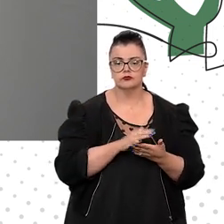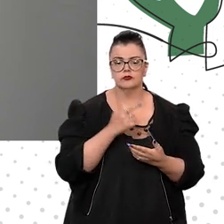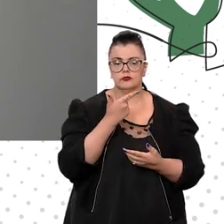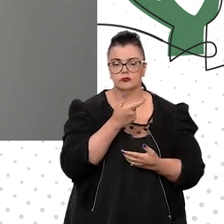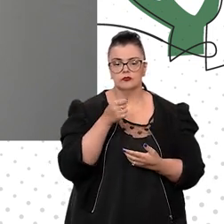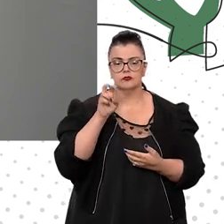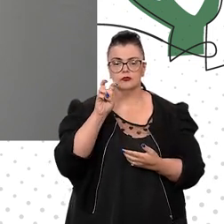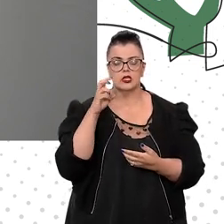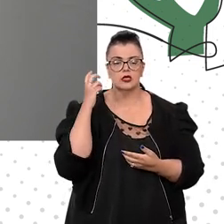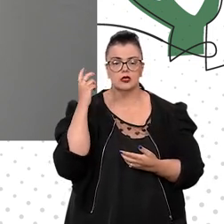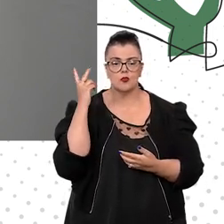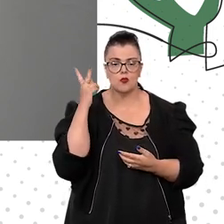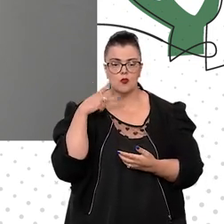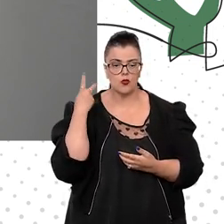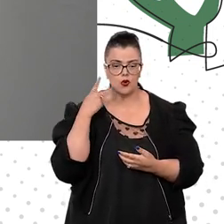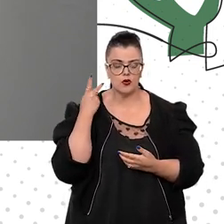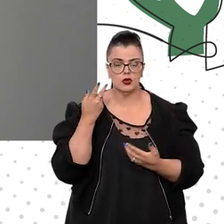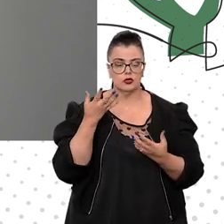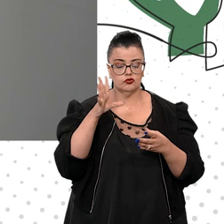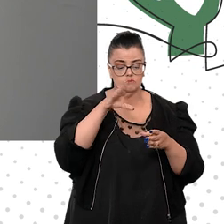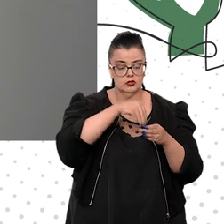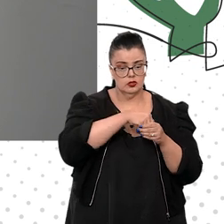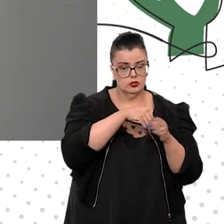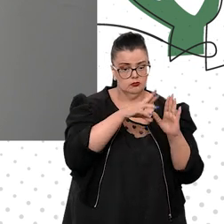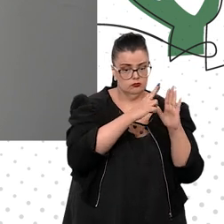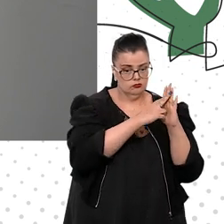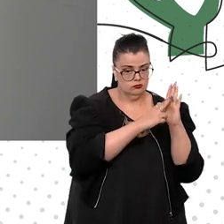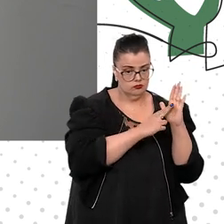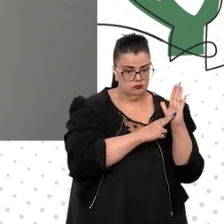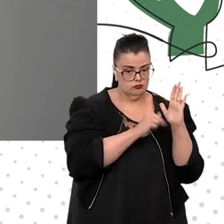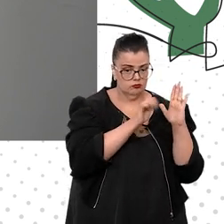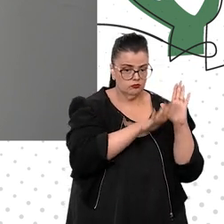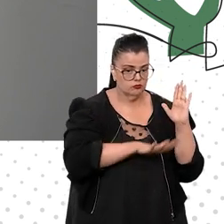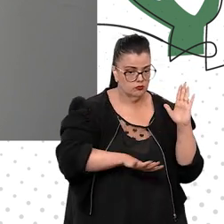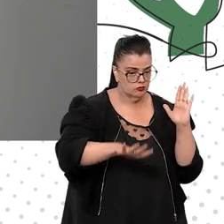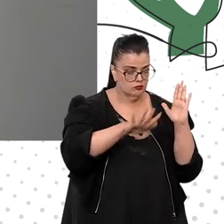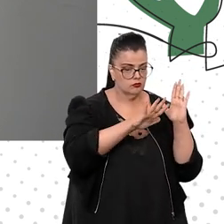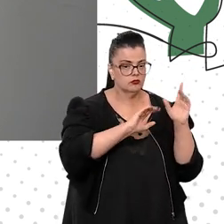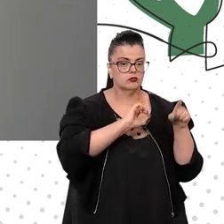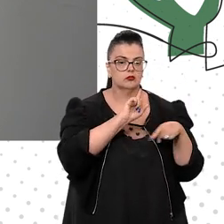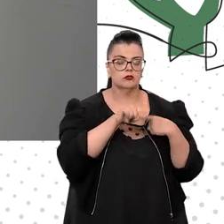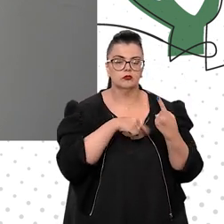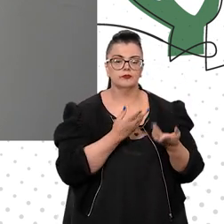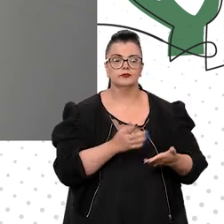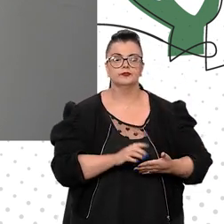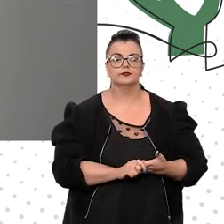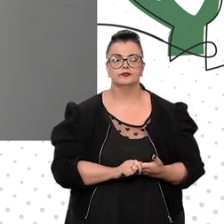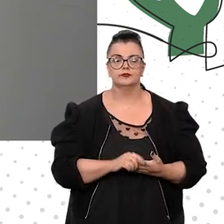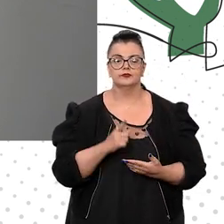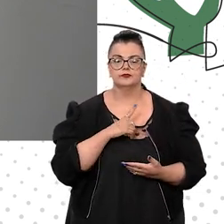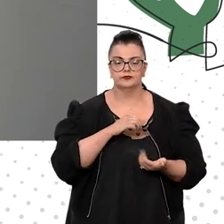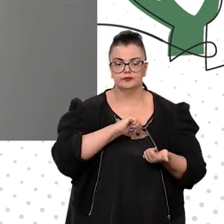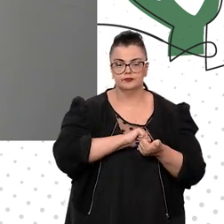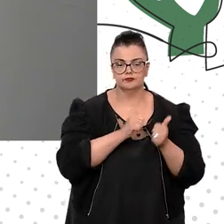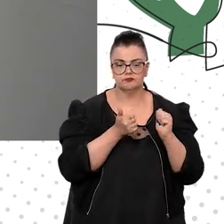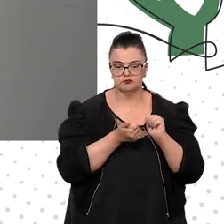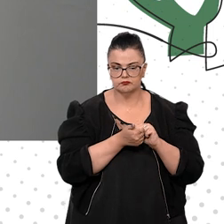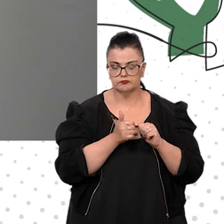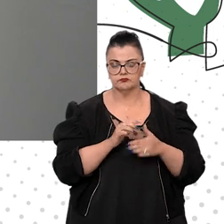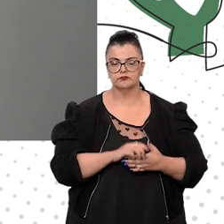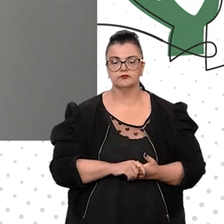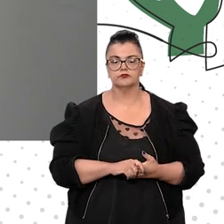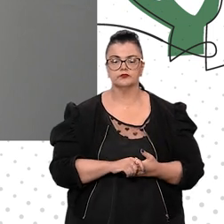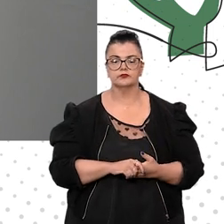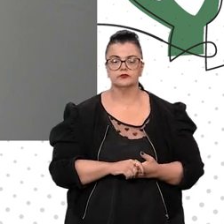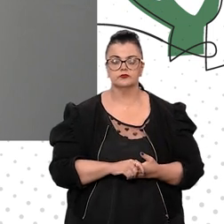política interna nessa área que será proximamente atualizada. Temos